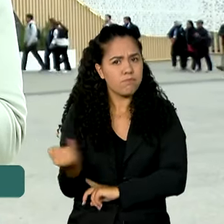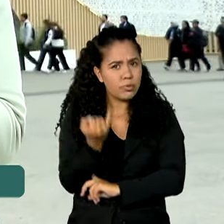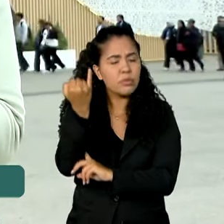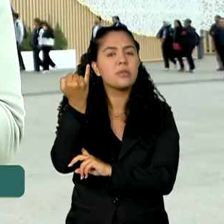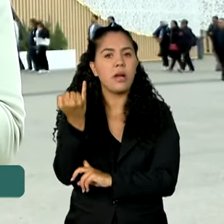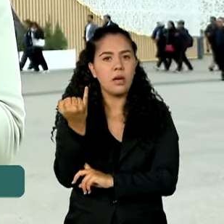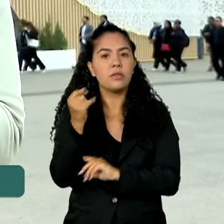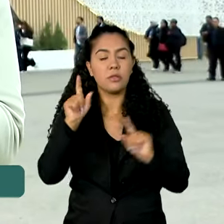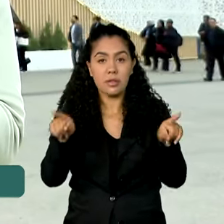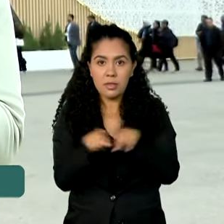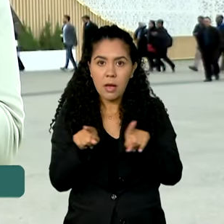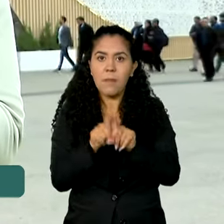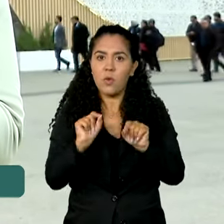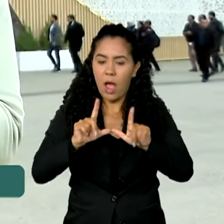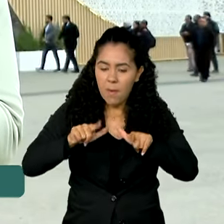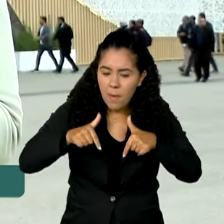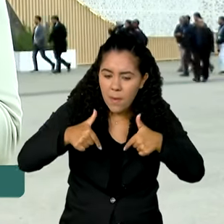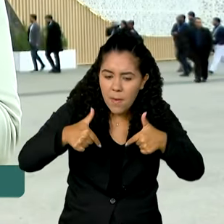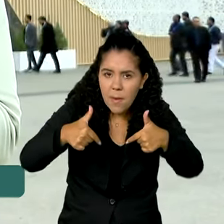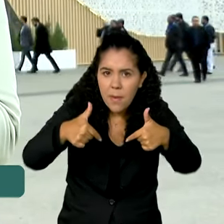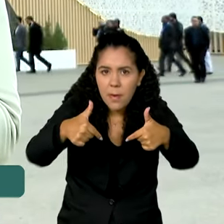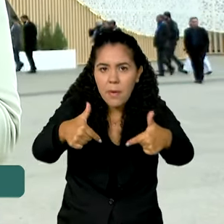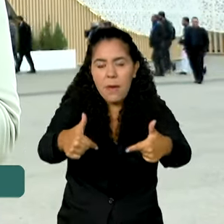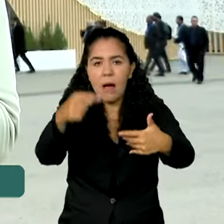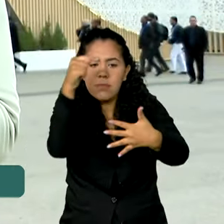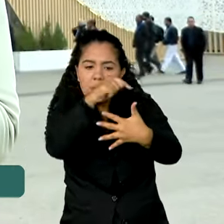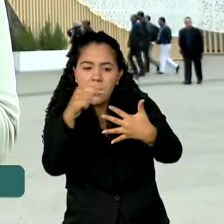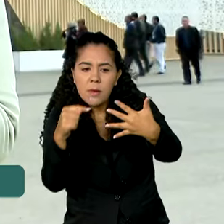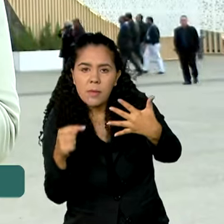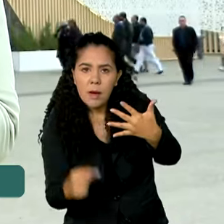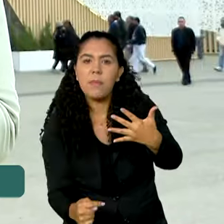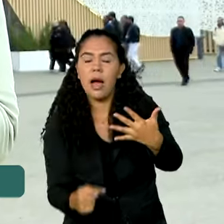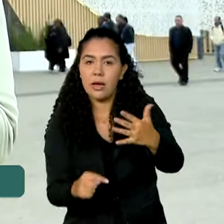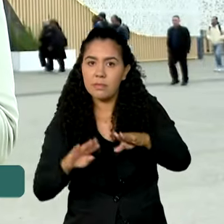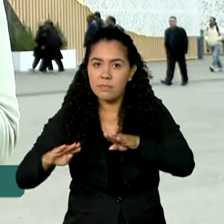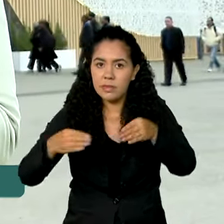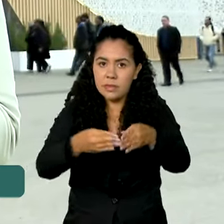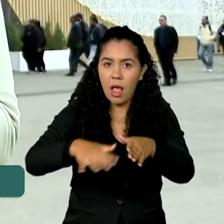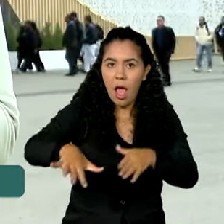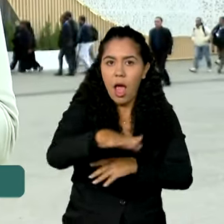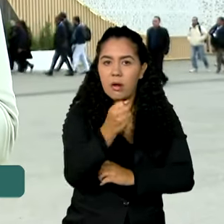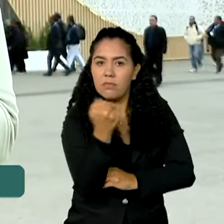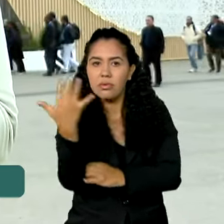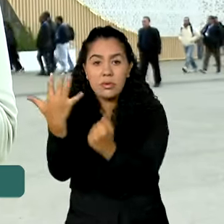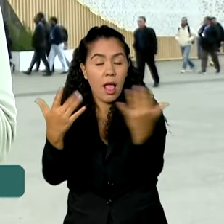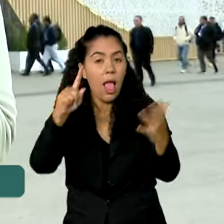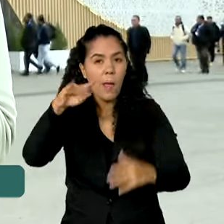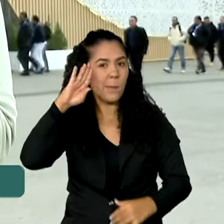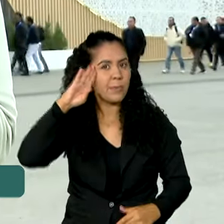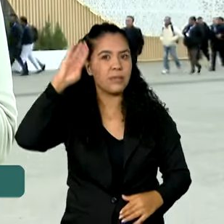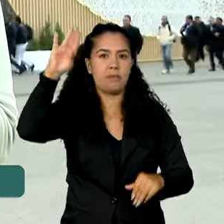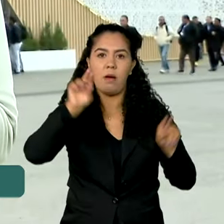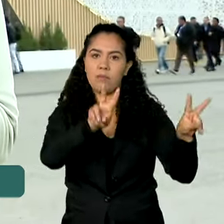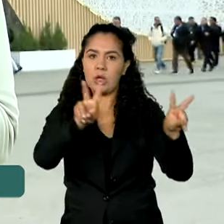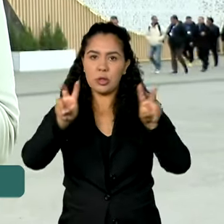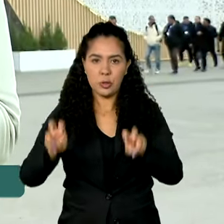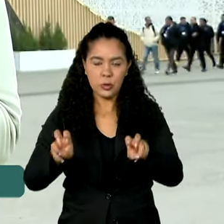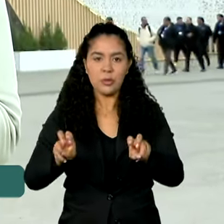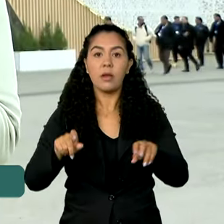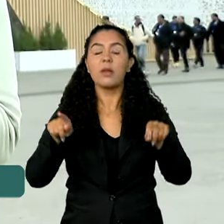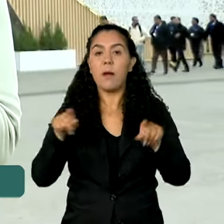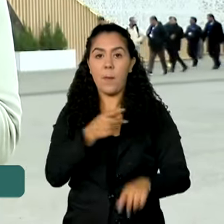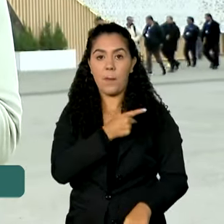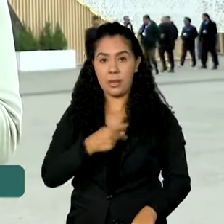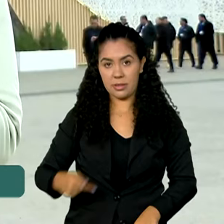já que o financiamento de ações a favor do meio ambiente é um dos destaques do encontro. O presidente da COP29,